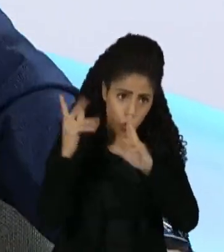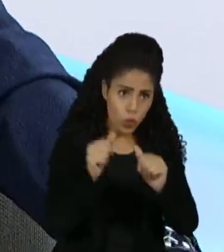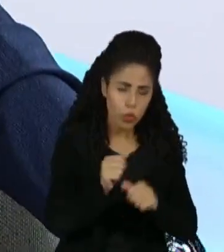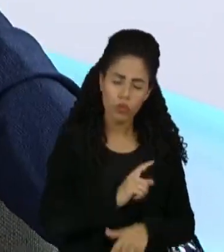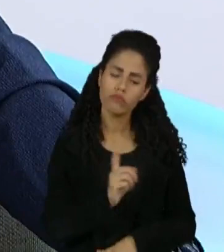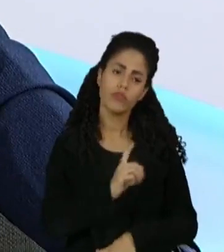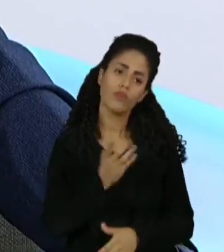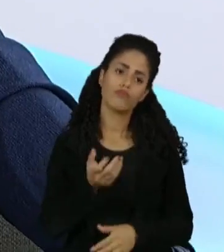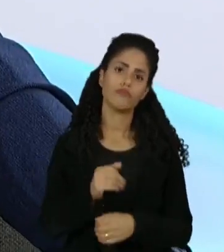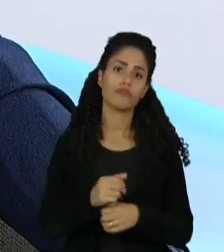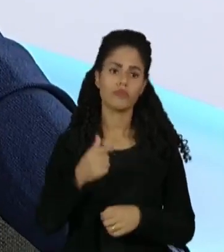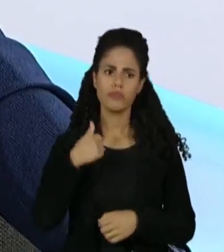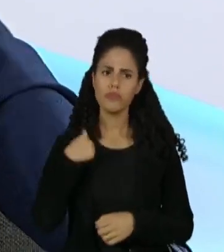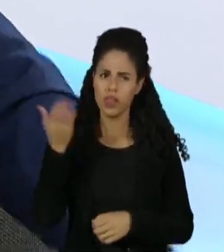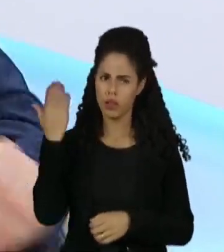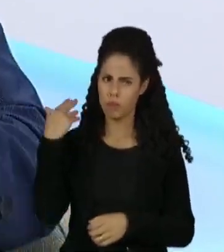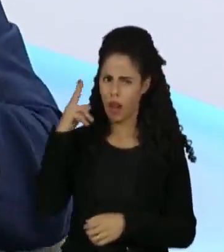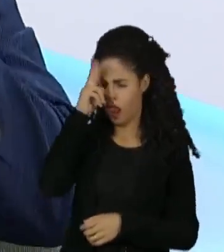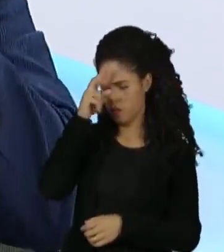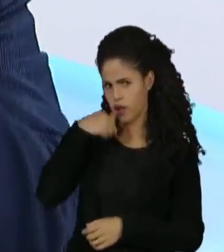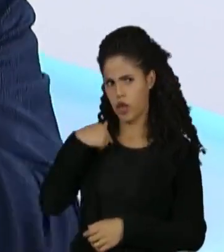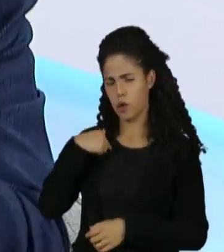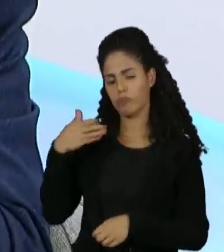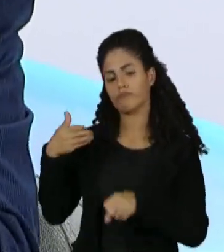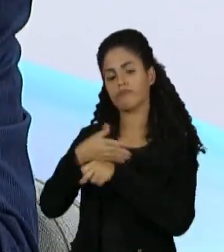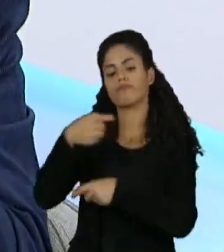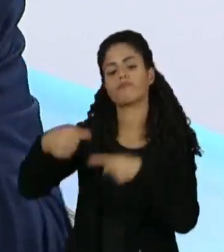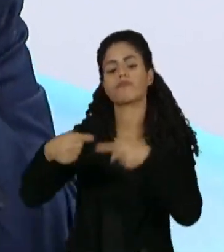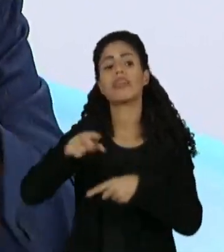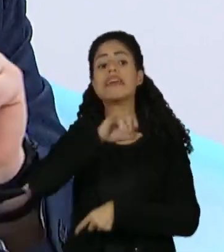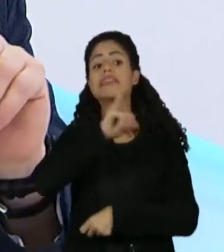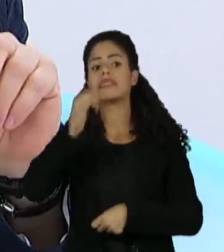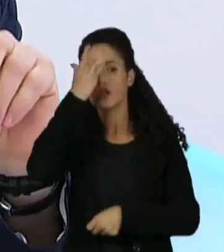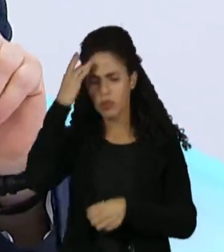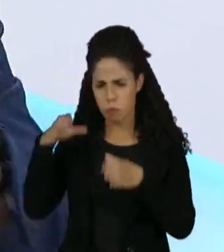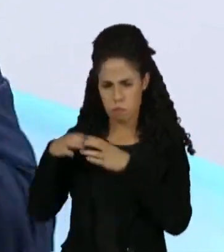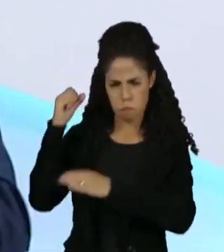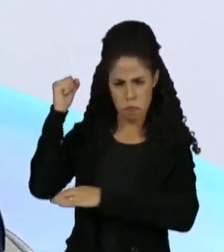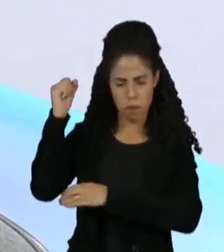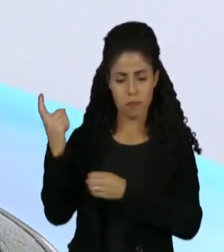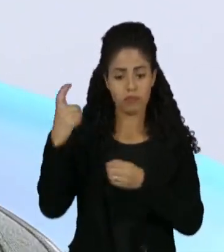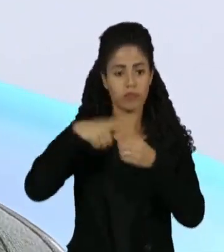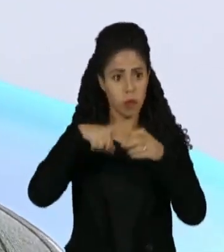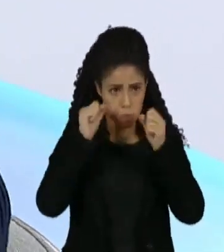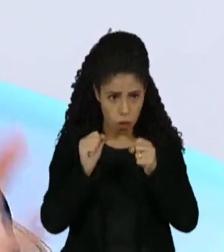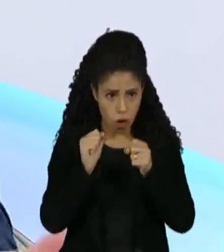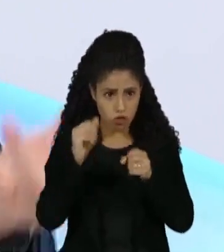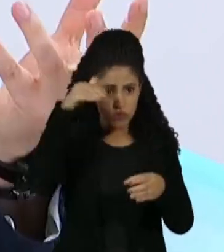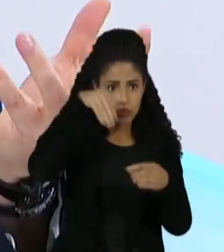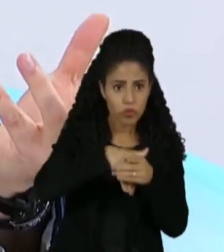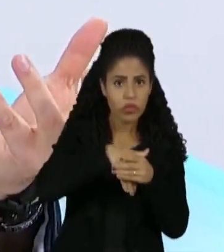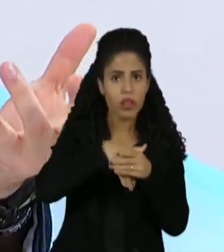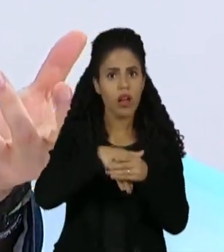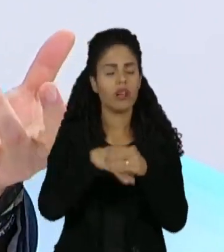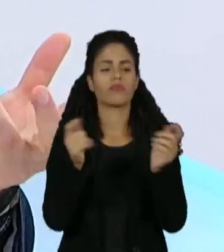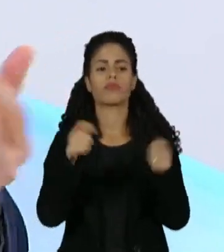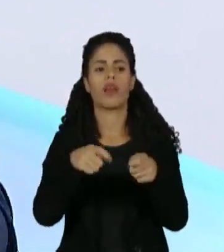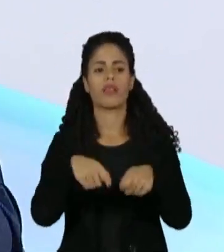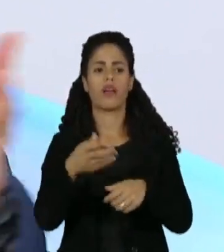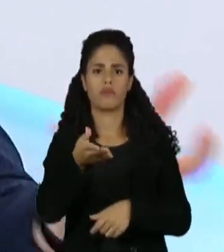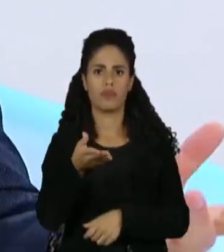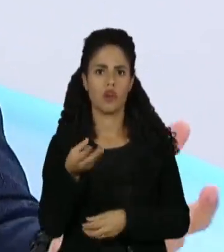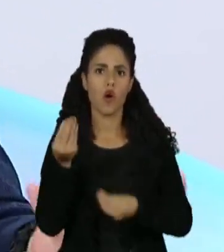Outro dia, eu estava participando de um debate e dizia o seguinte, se o sócio torcedor um dia votar, ele pode ser votado, porque são teorias de